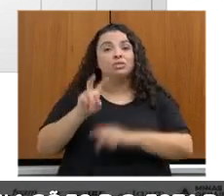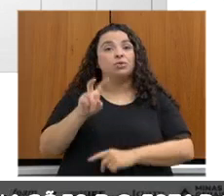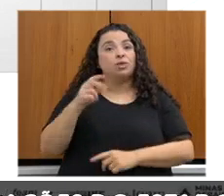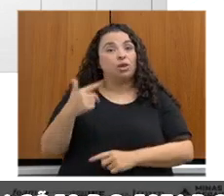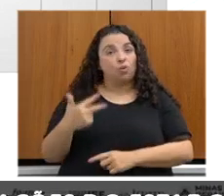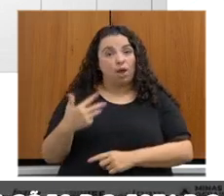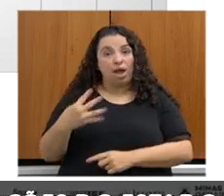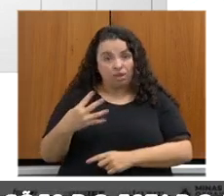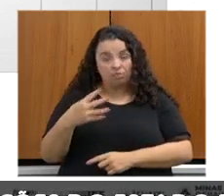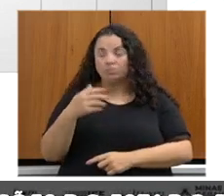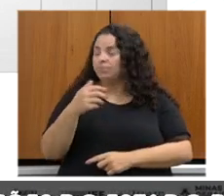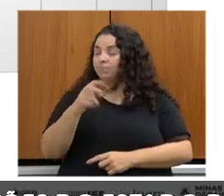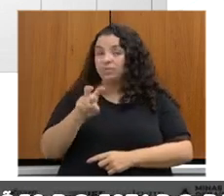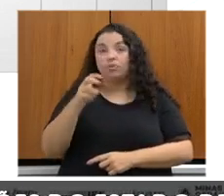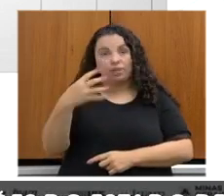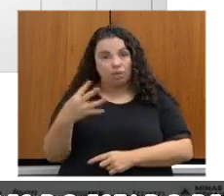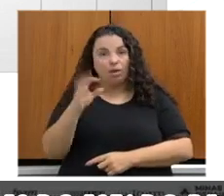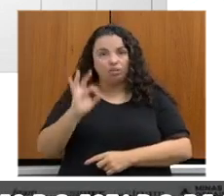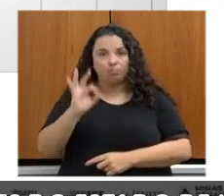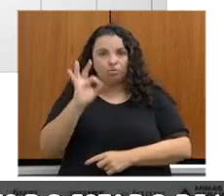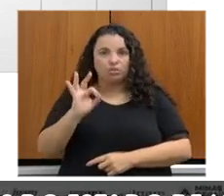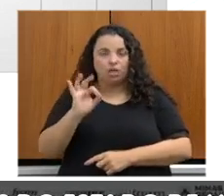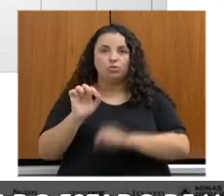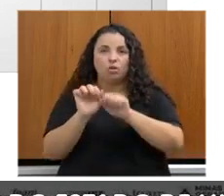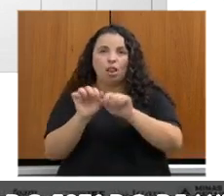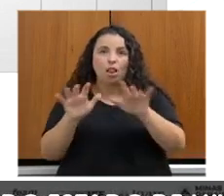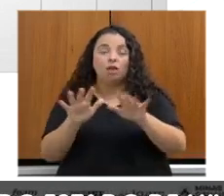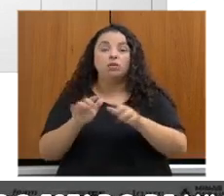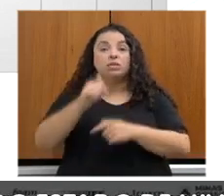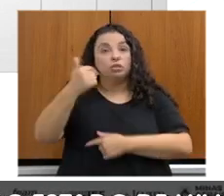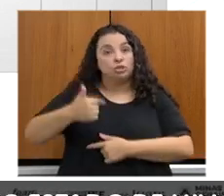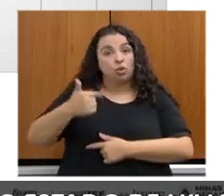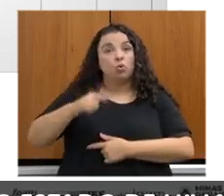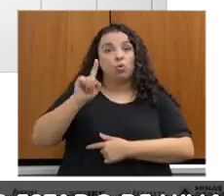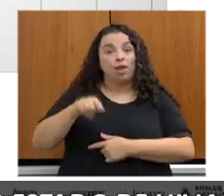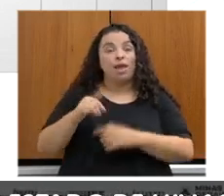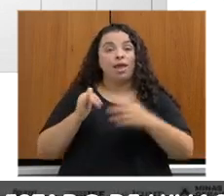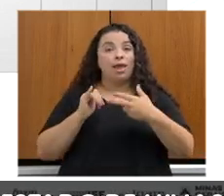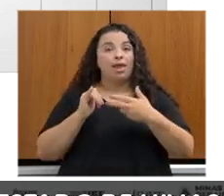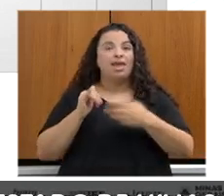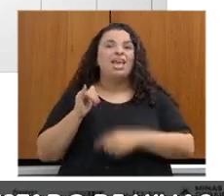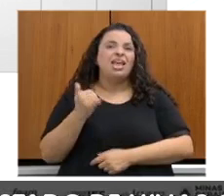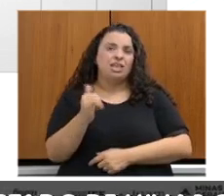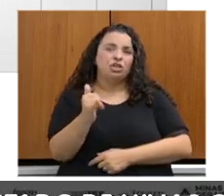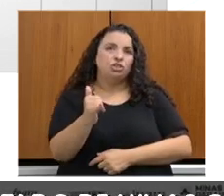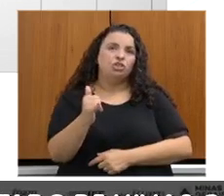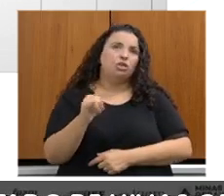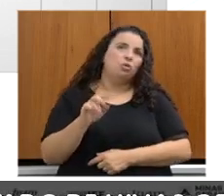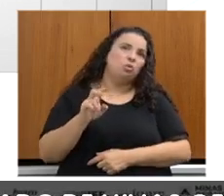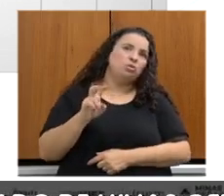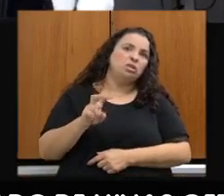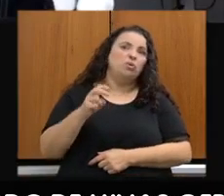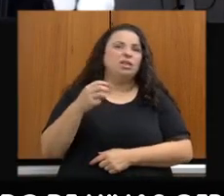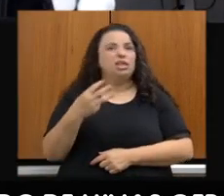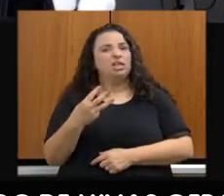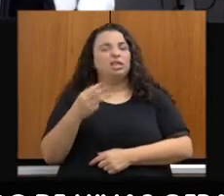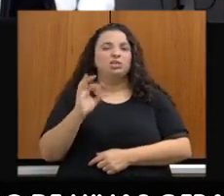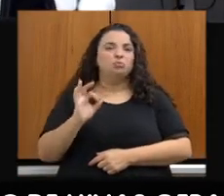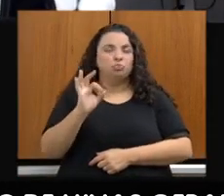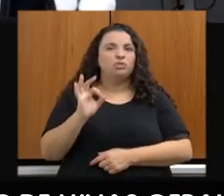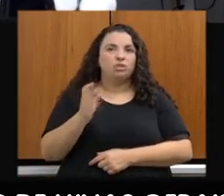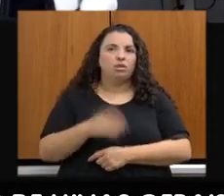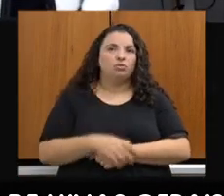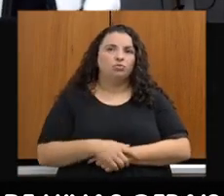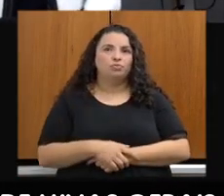e, na sequência, o setor de energia, com 33%, aproximadamente 34% das emissões de gás de efeito